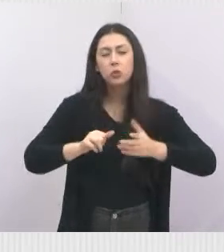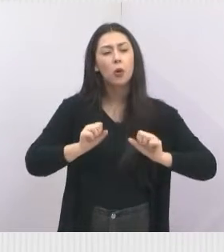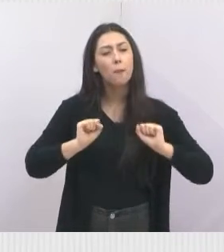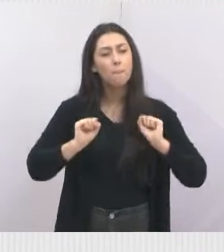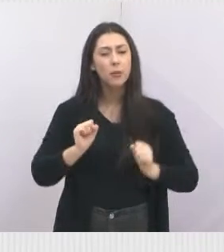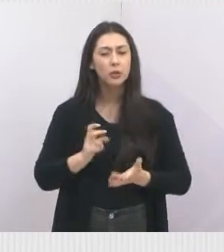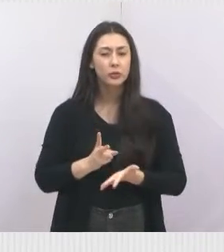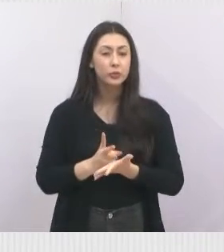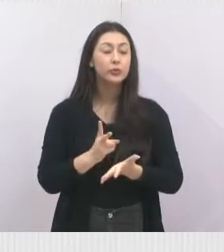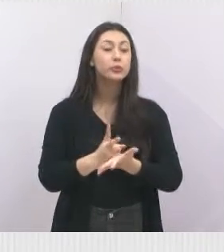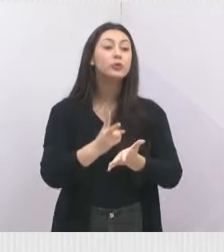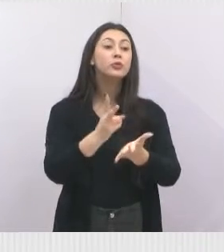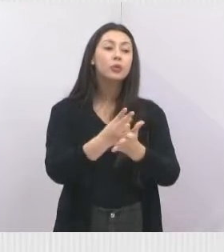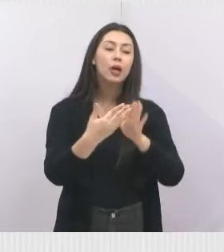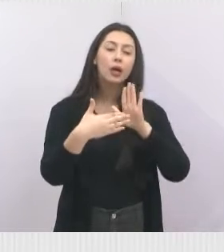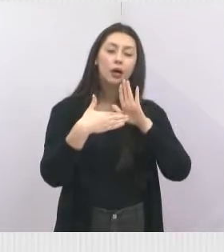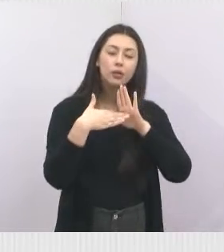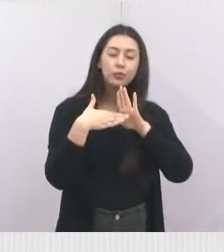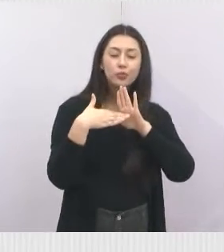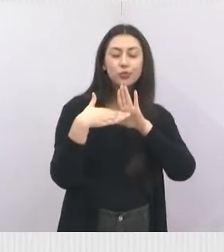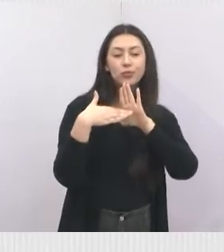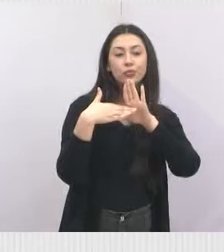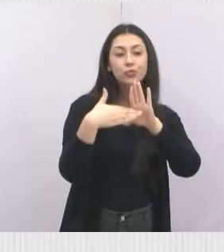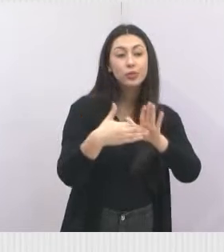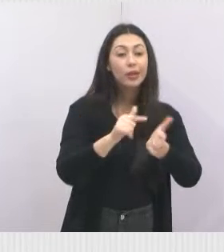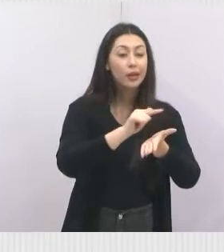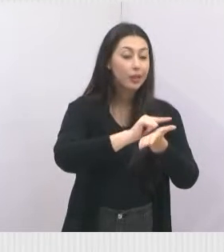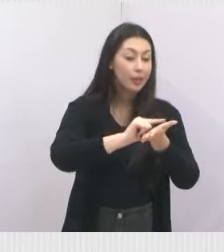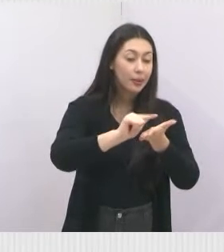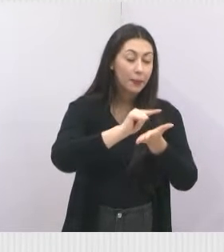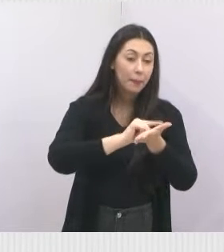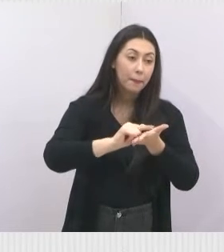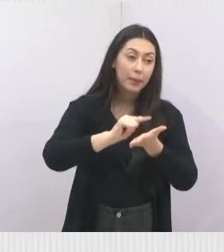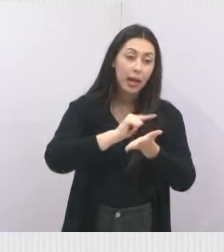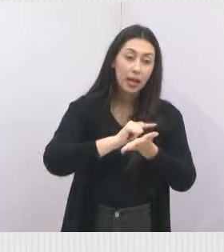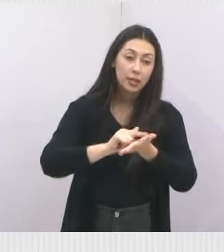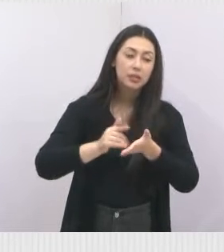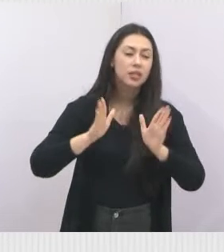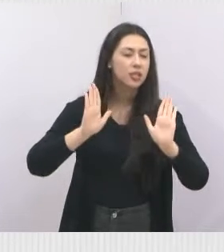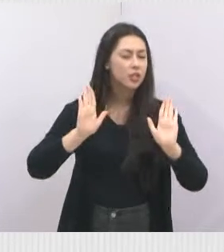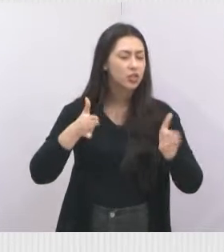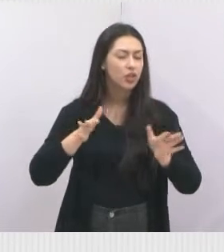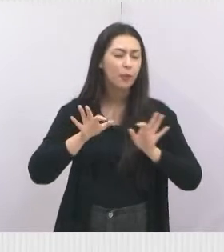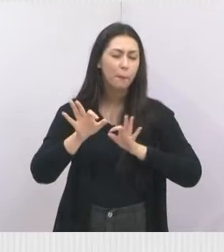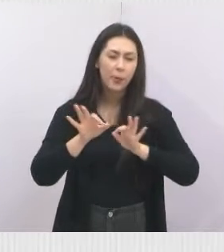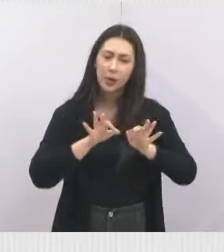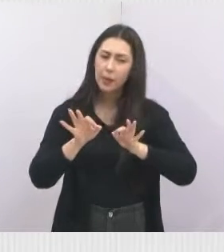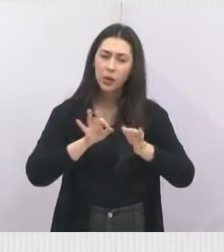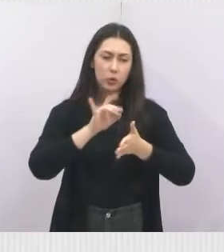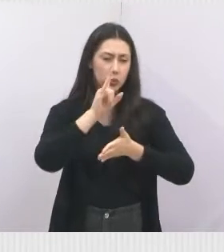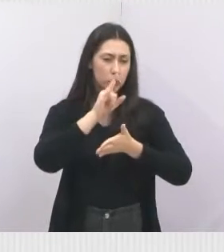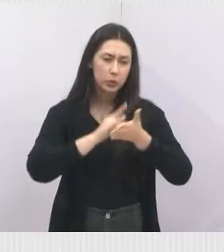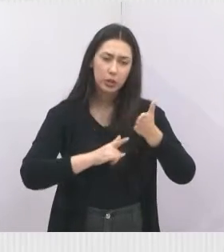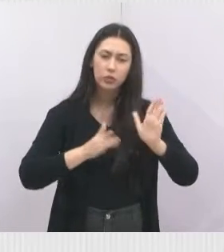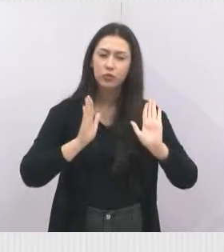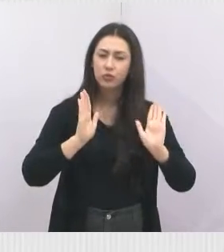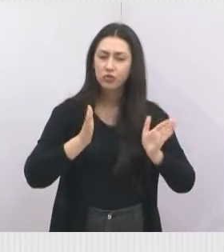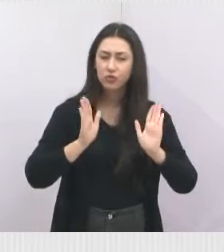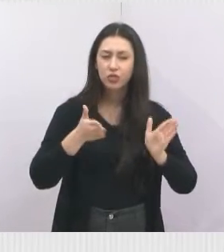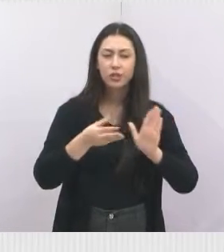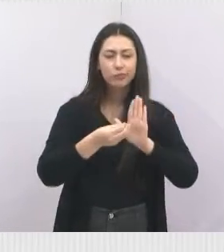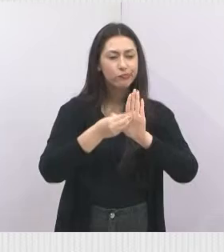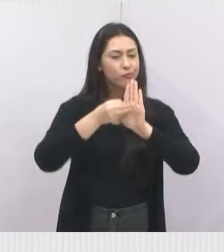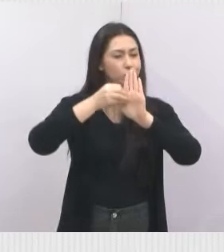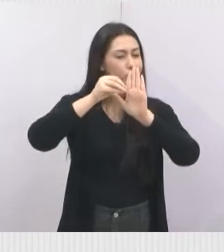deem continuidade. ajudando aí, no caso de uma limpeza pública, que já foi aberto o protocolo e já enviamos a nossa